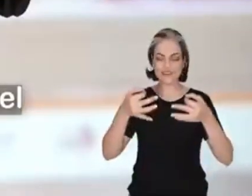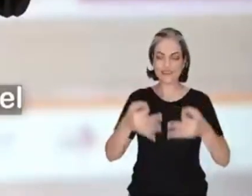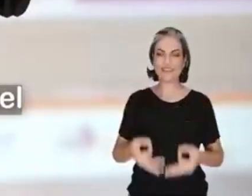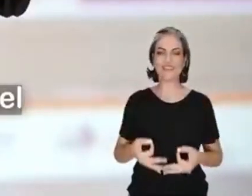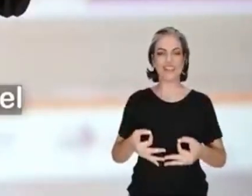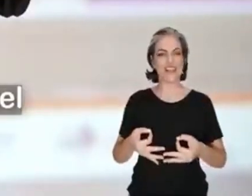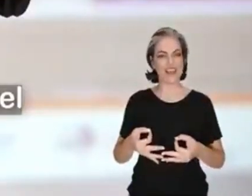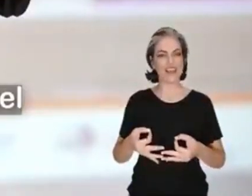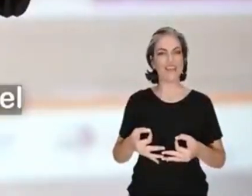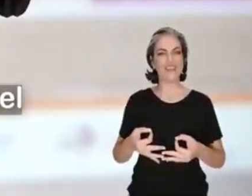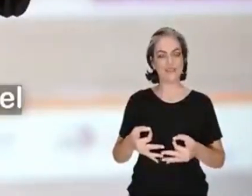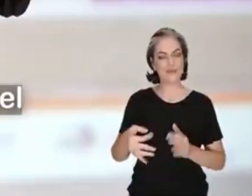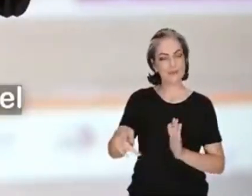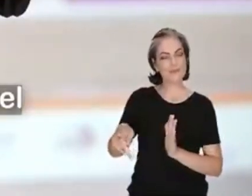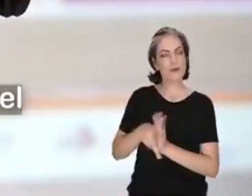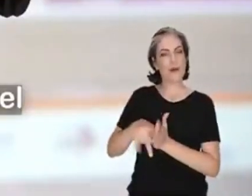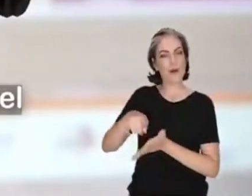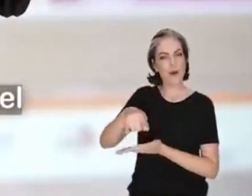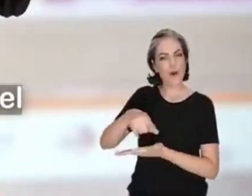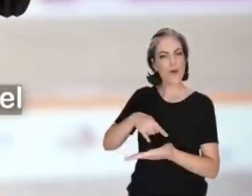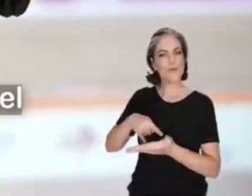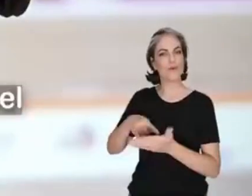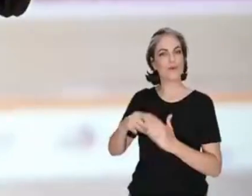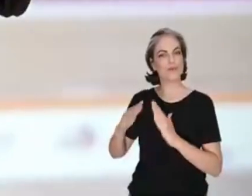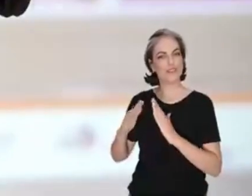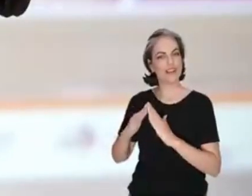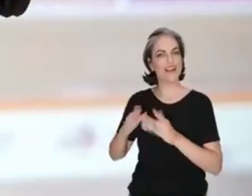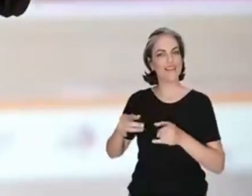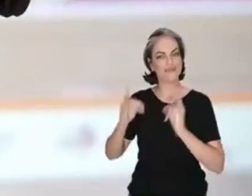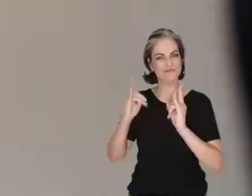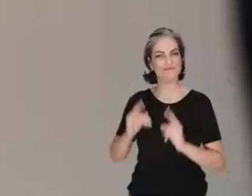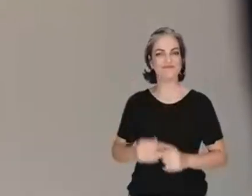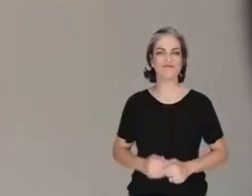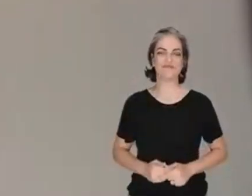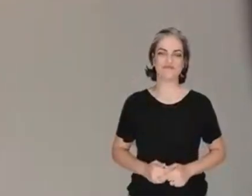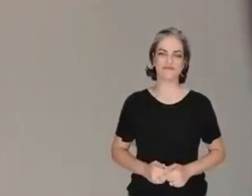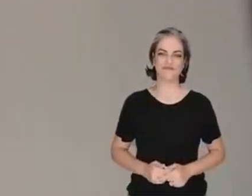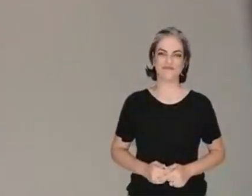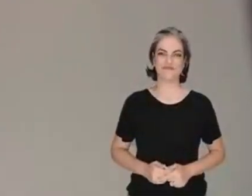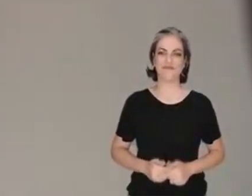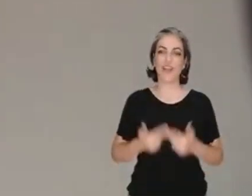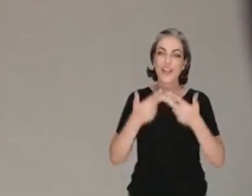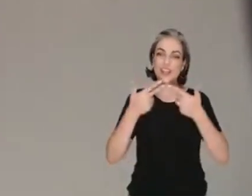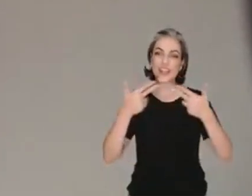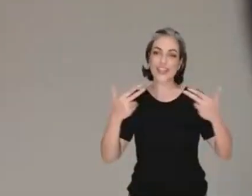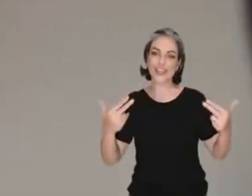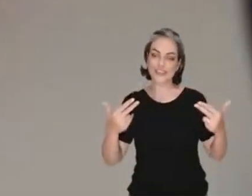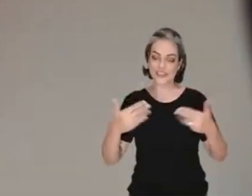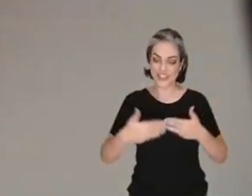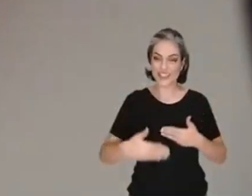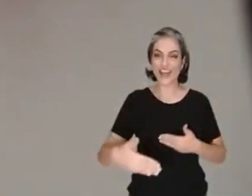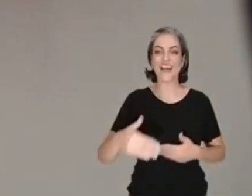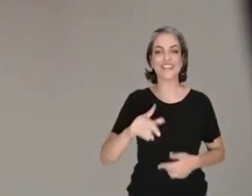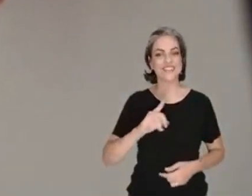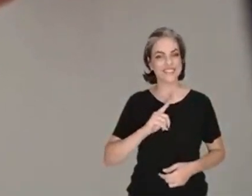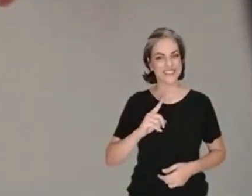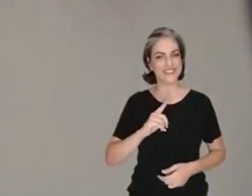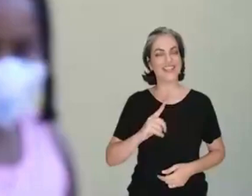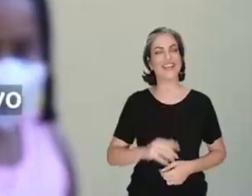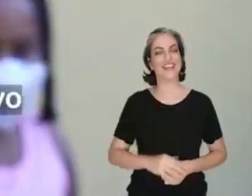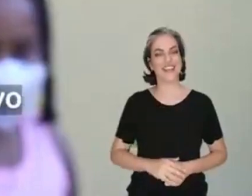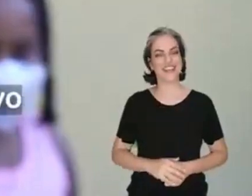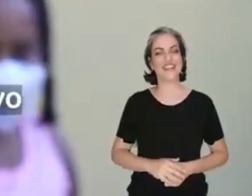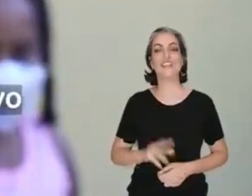formalização da posse do imóvel do parque do Brasil. E vem novidade por aí. Além das modalidades